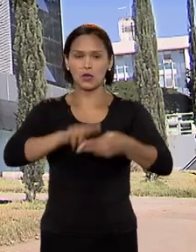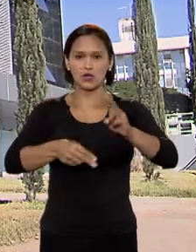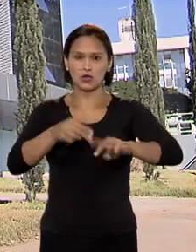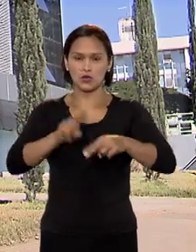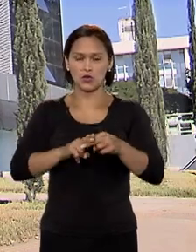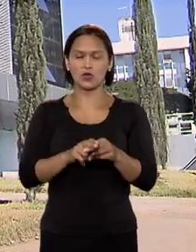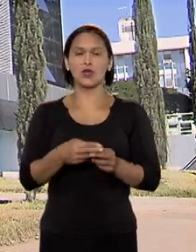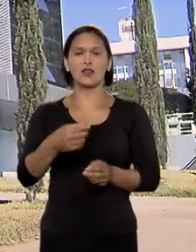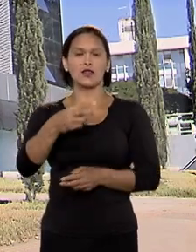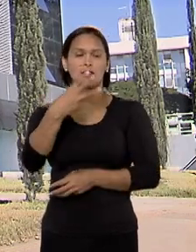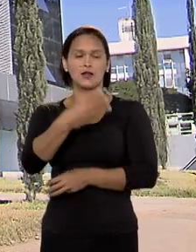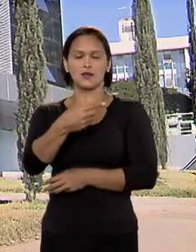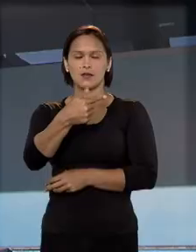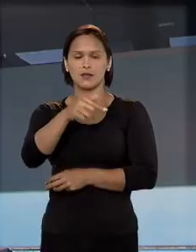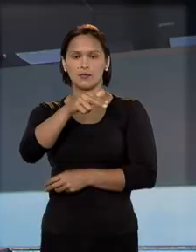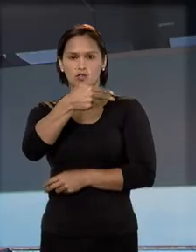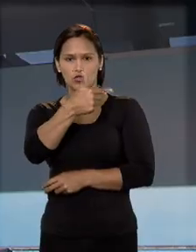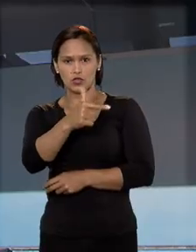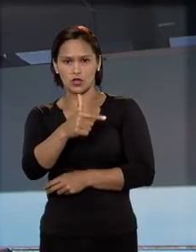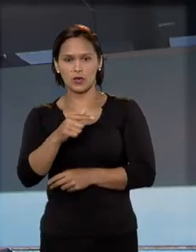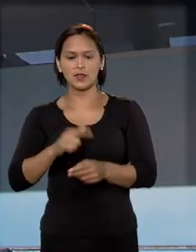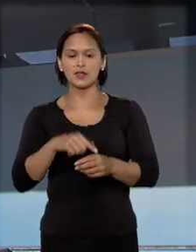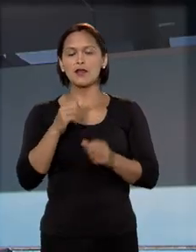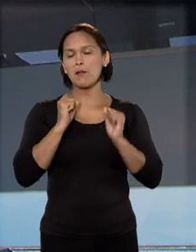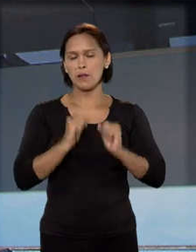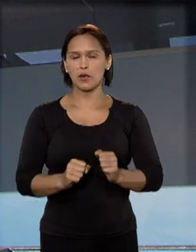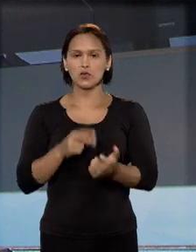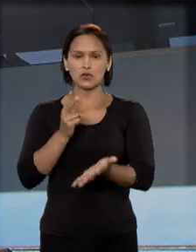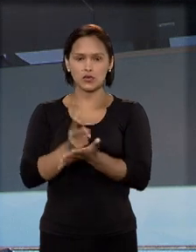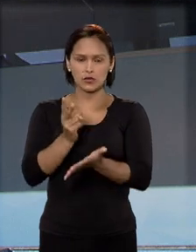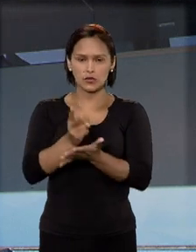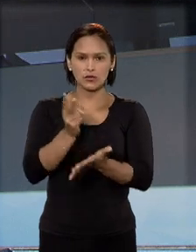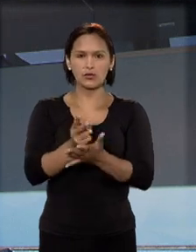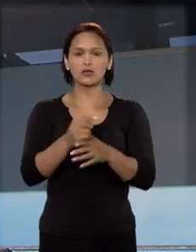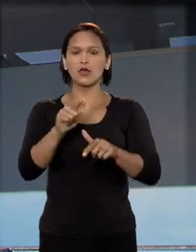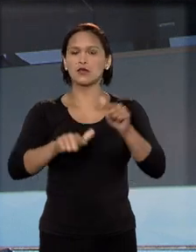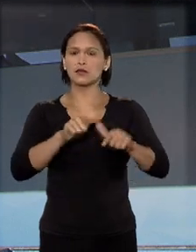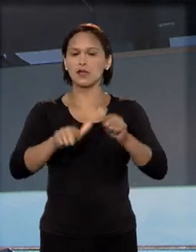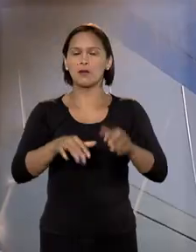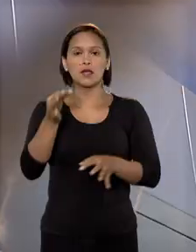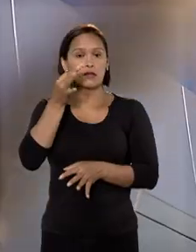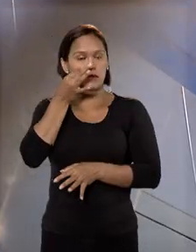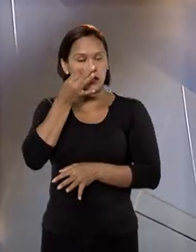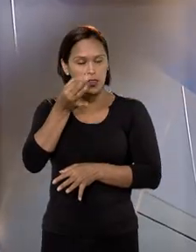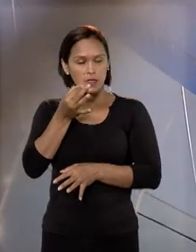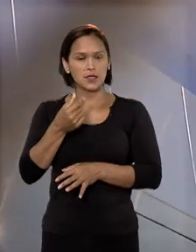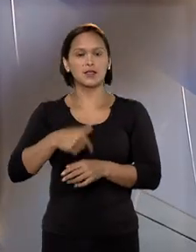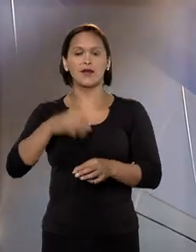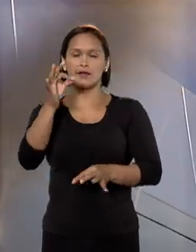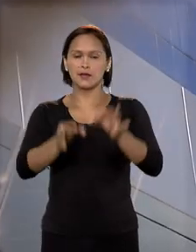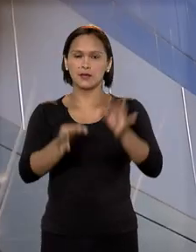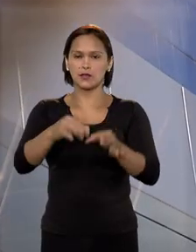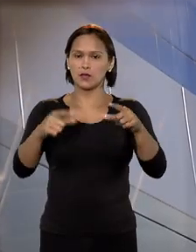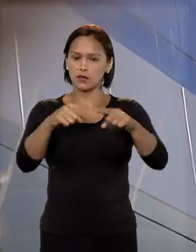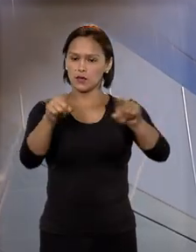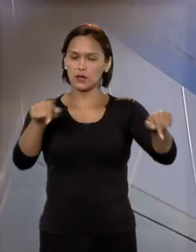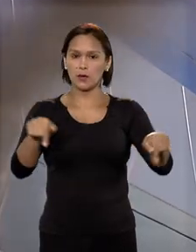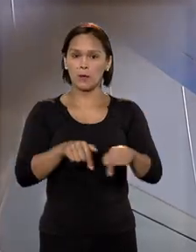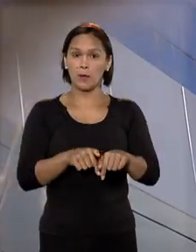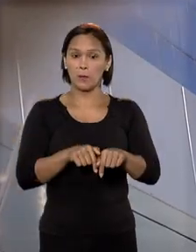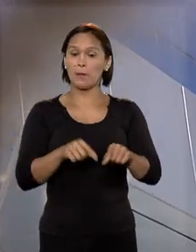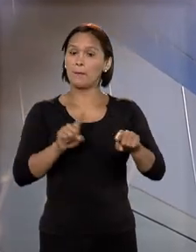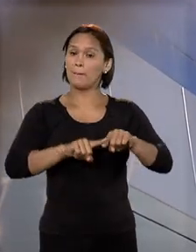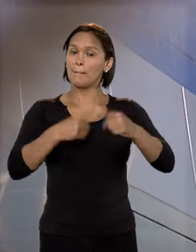número 322 autorizando o restabelecimento das atividades presenciais no âmbito do Poder Judiciário,